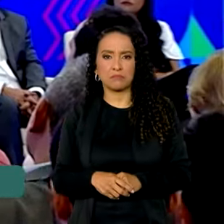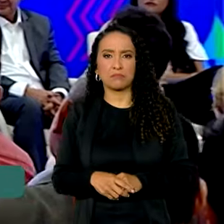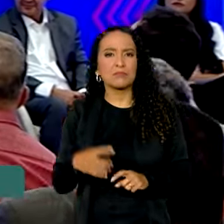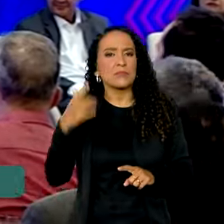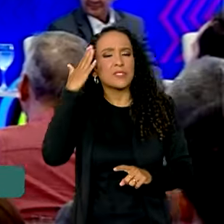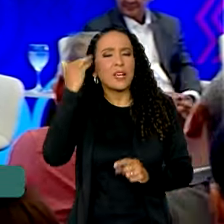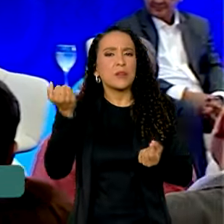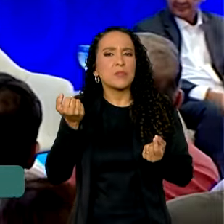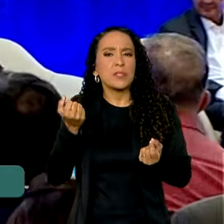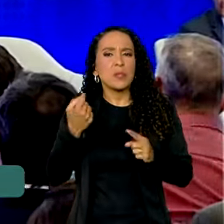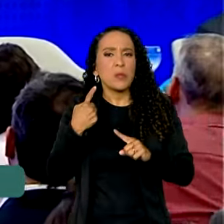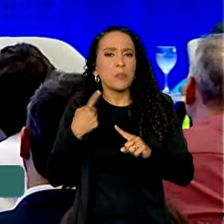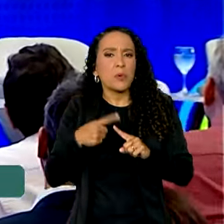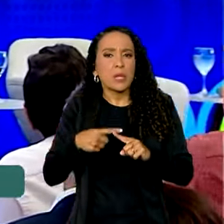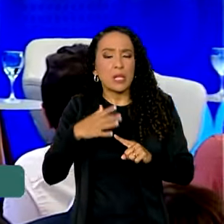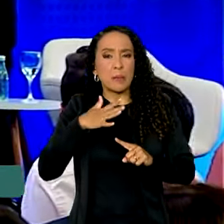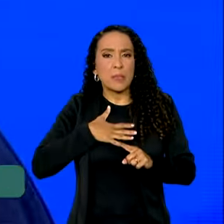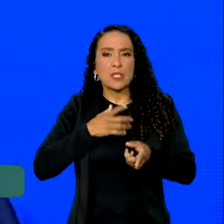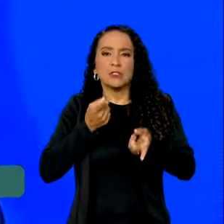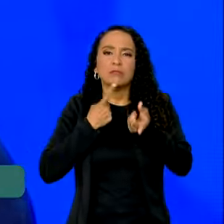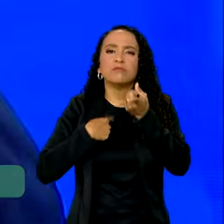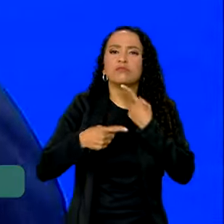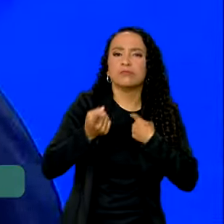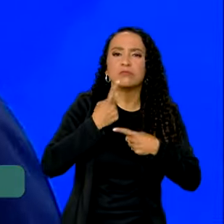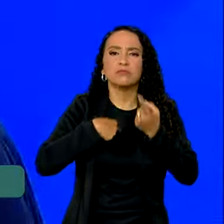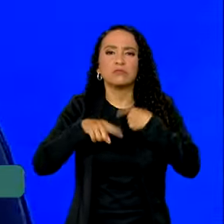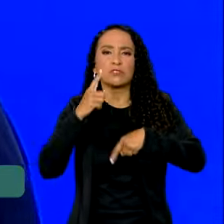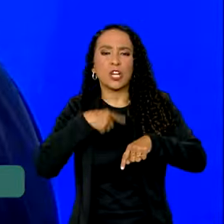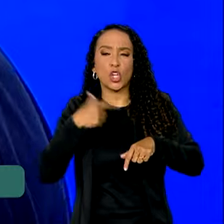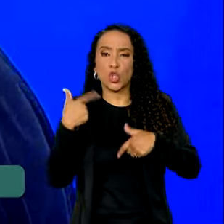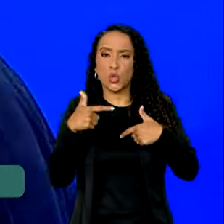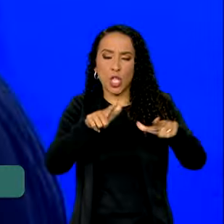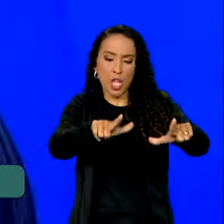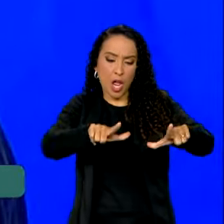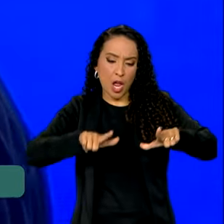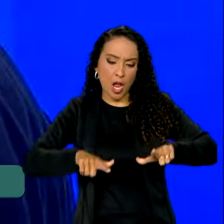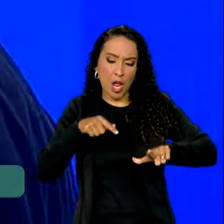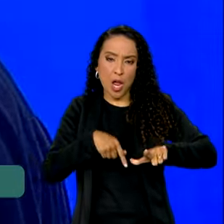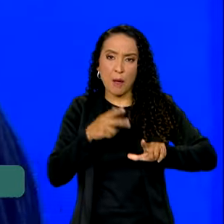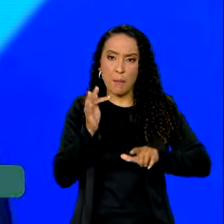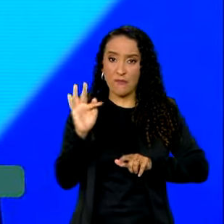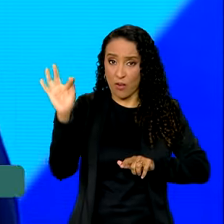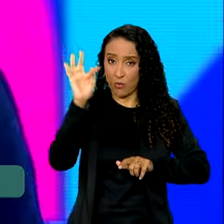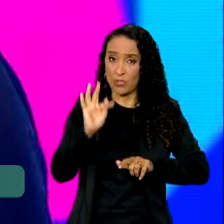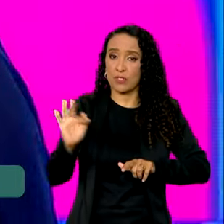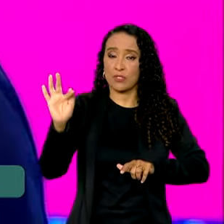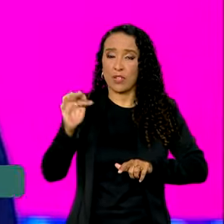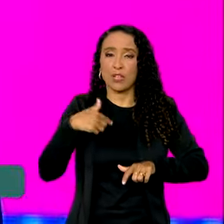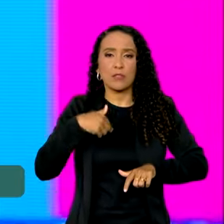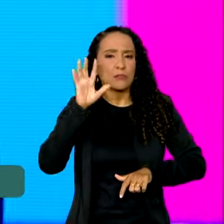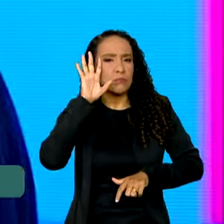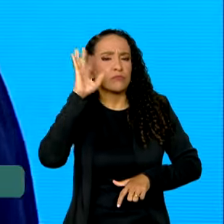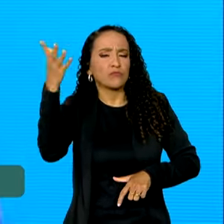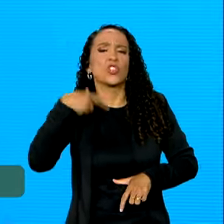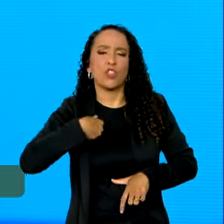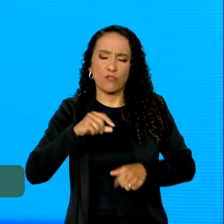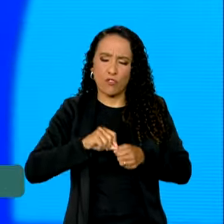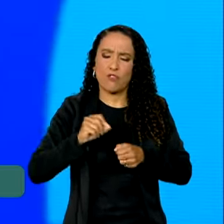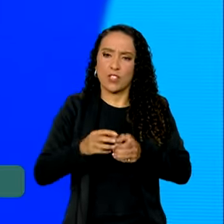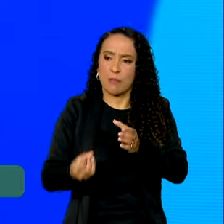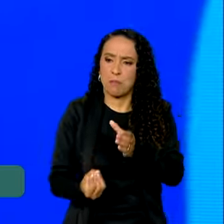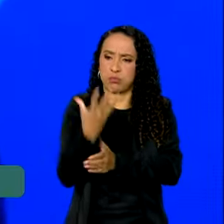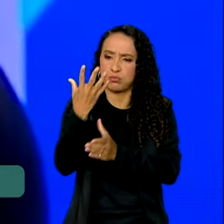Sabe, aí, por conta da minha obsessão de não ter tido um diploma universitário, eu resolvi que eu ia fazer muita